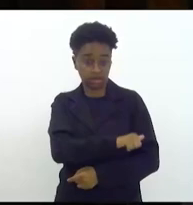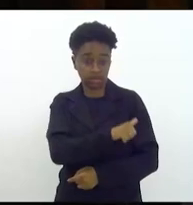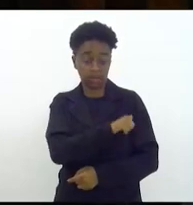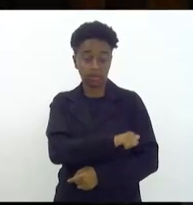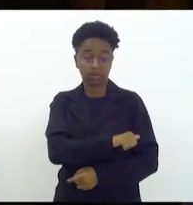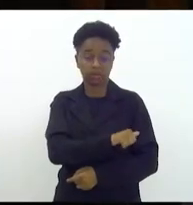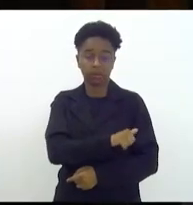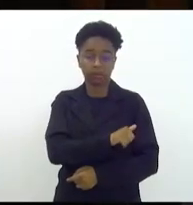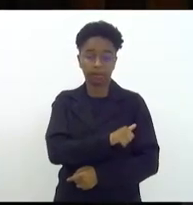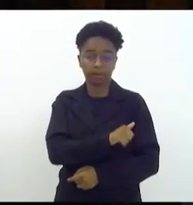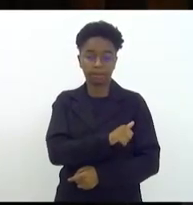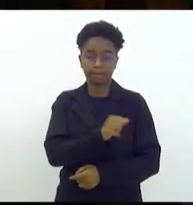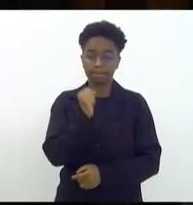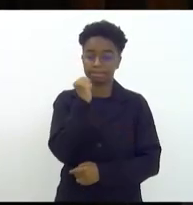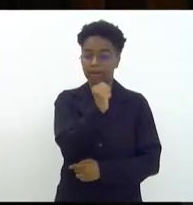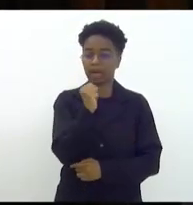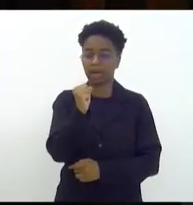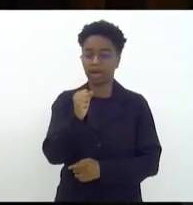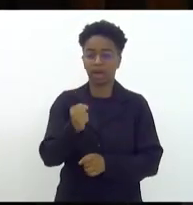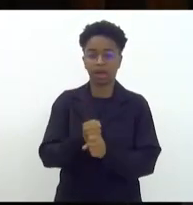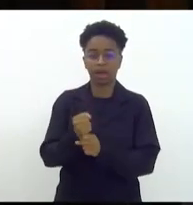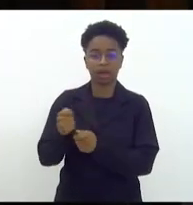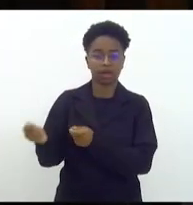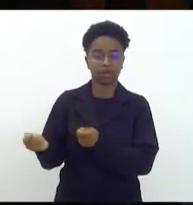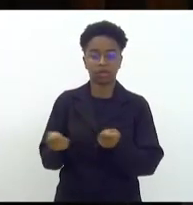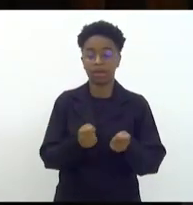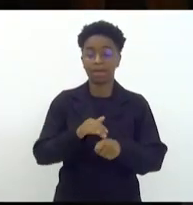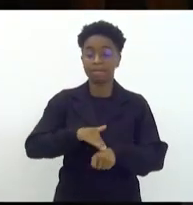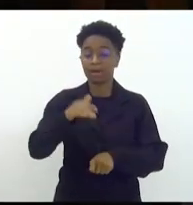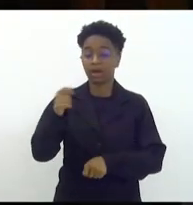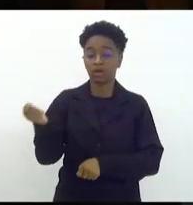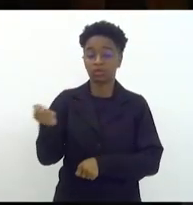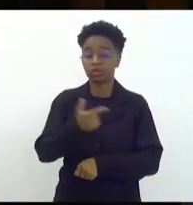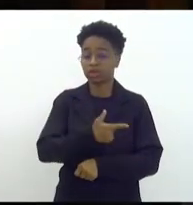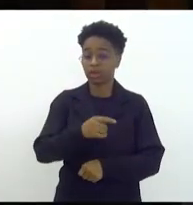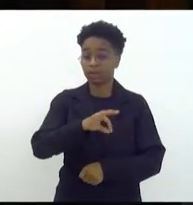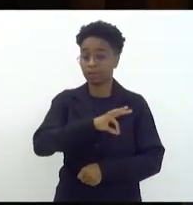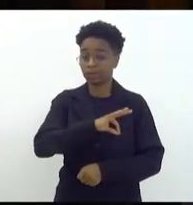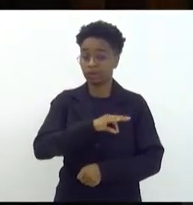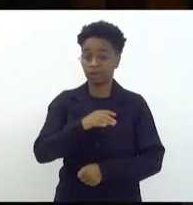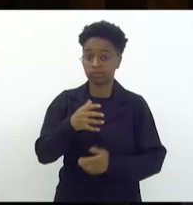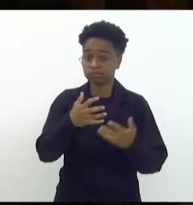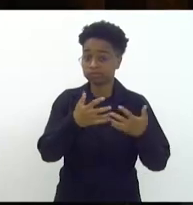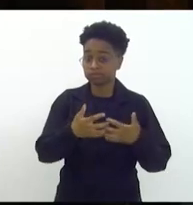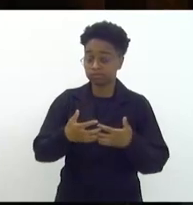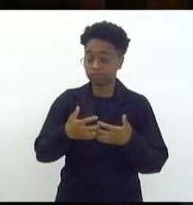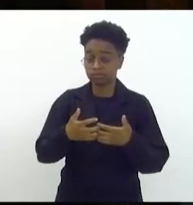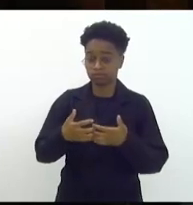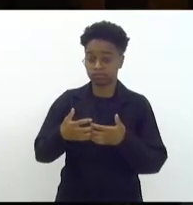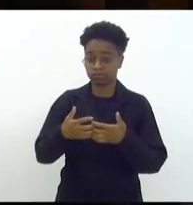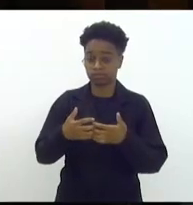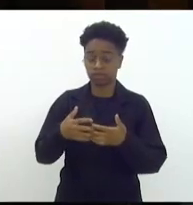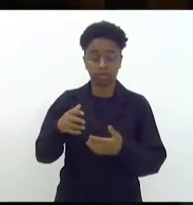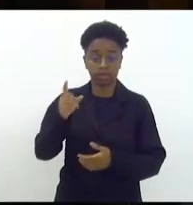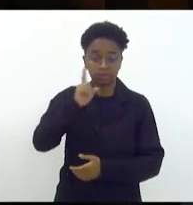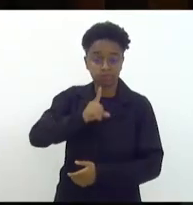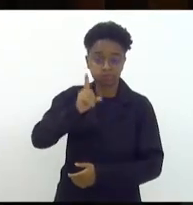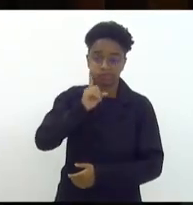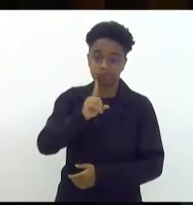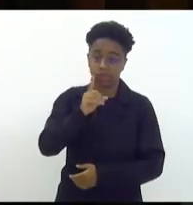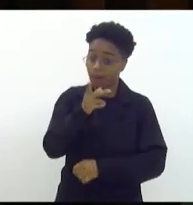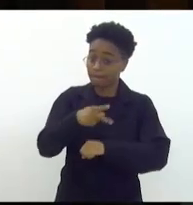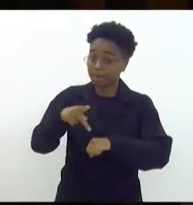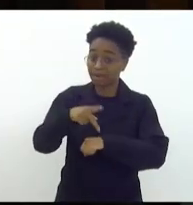por ano mais do que toda a polícia dos Estados Unidos de todo o país um país que tem